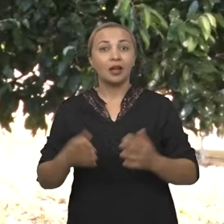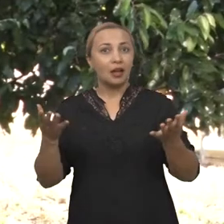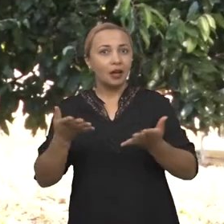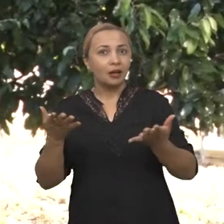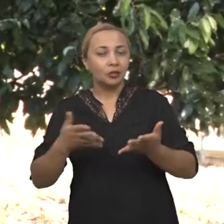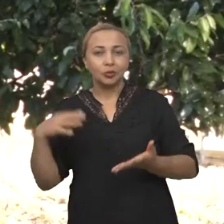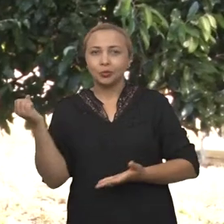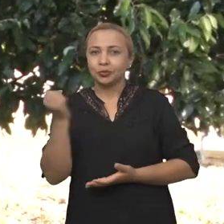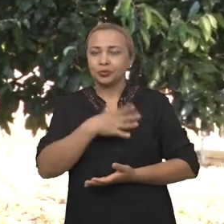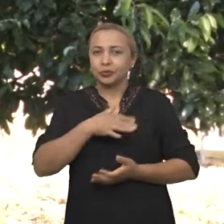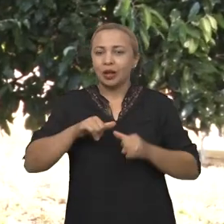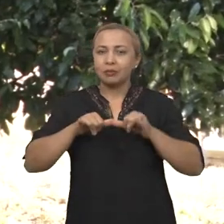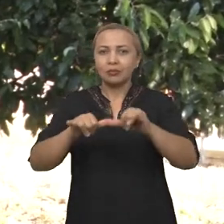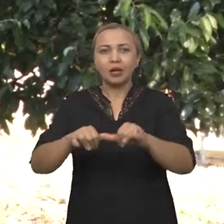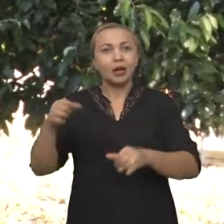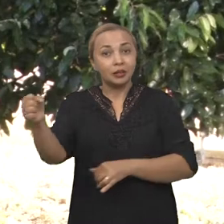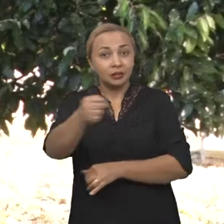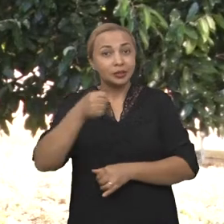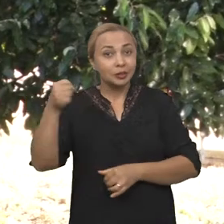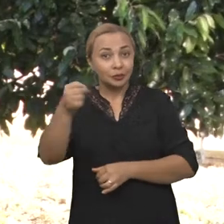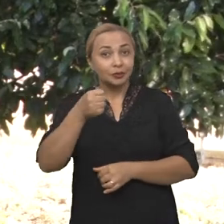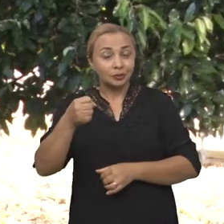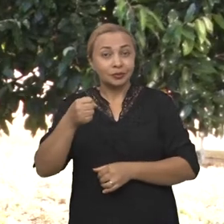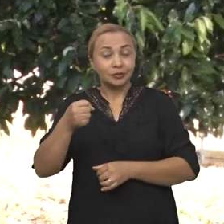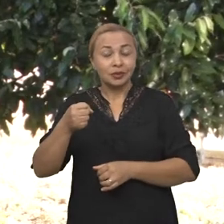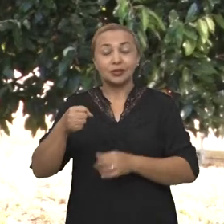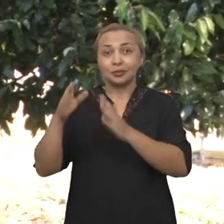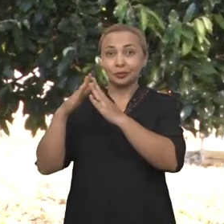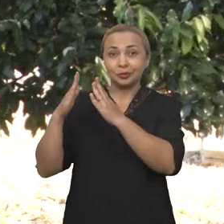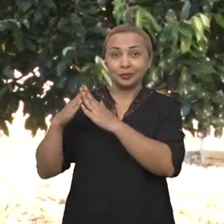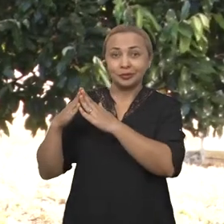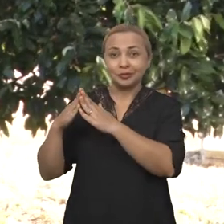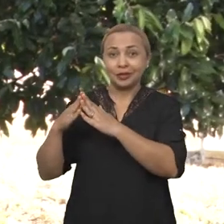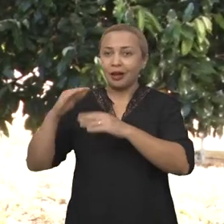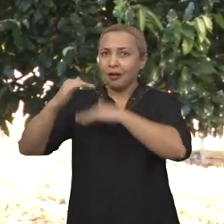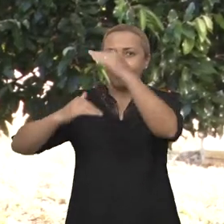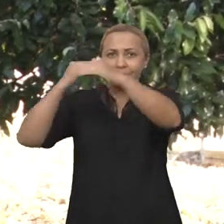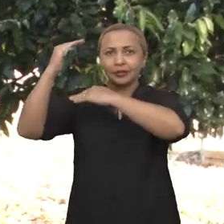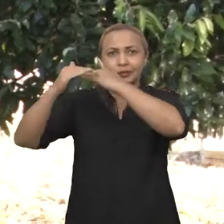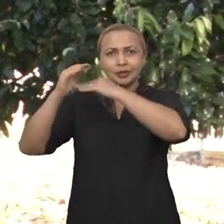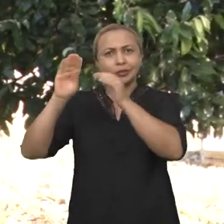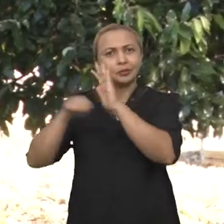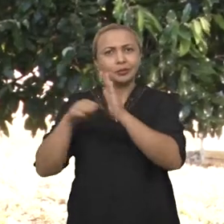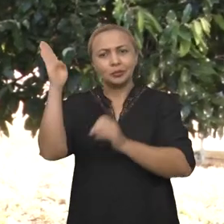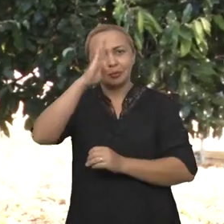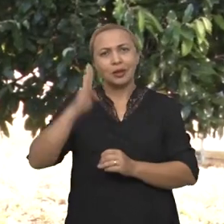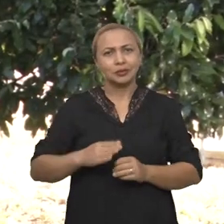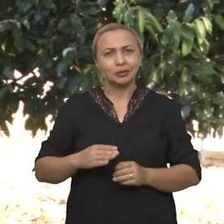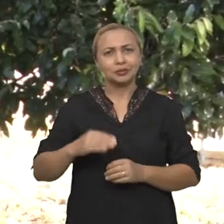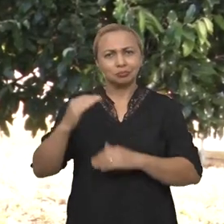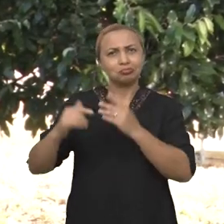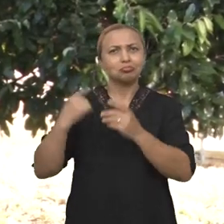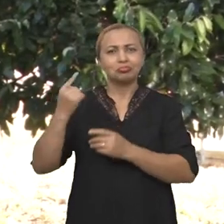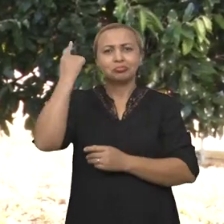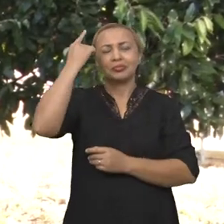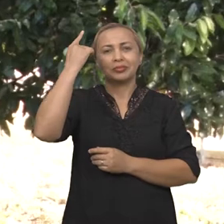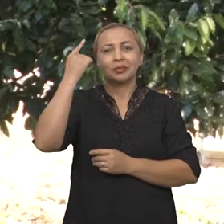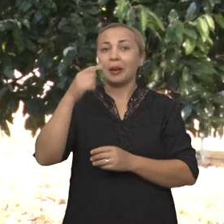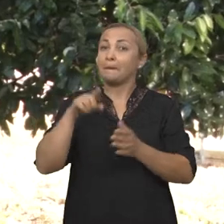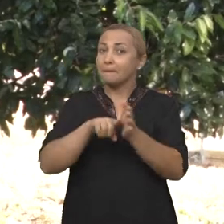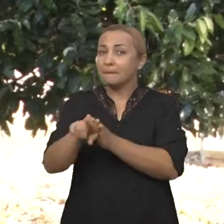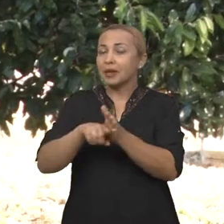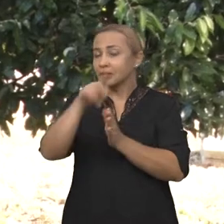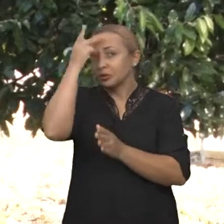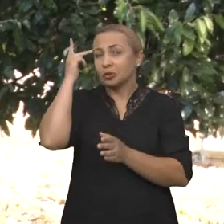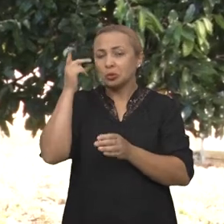Agora uma novidade no mercado da cerveja artesanal que vem crescendo nos últimos anos no Brasil. Pesquisadores da Universidade Federal de